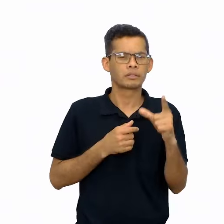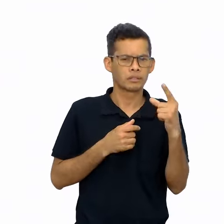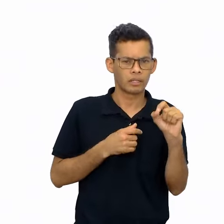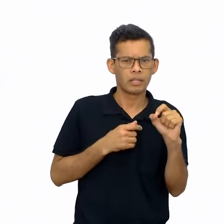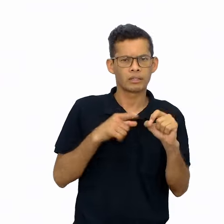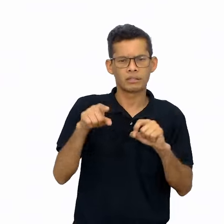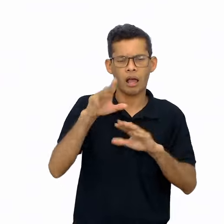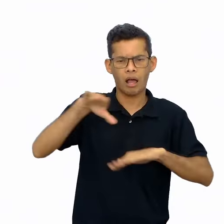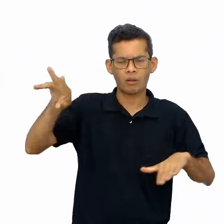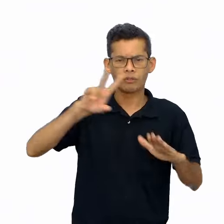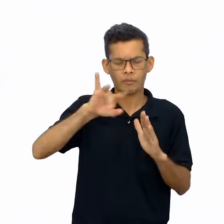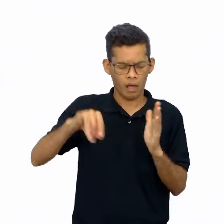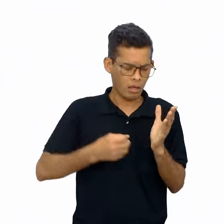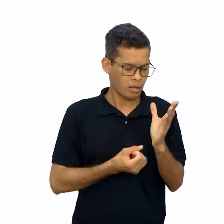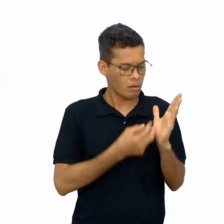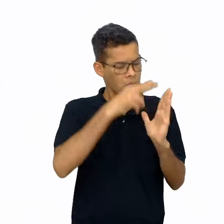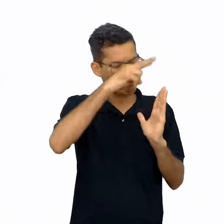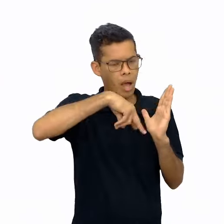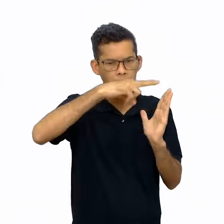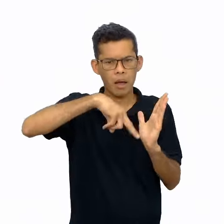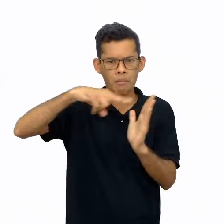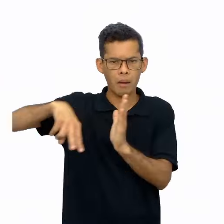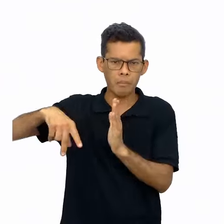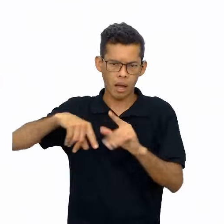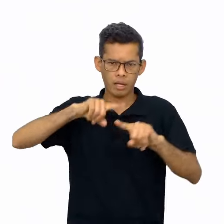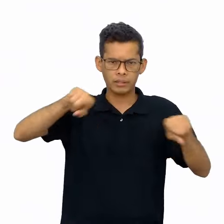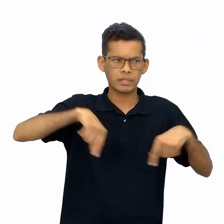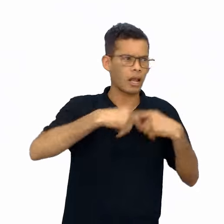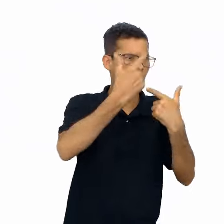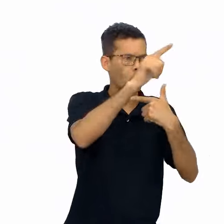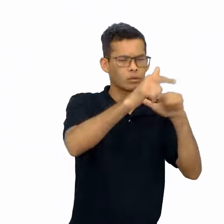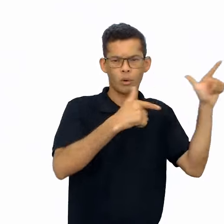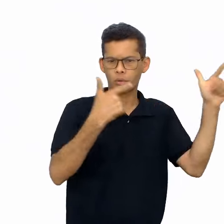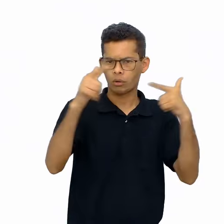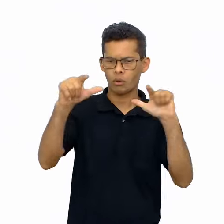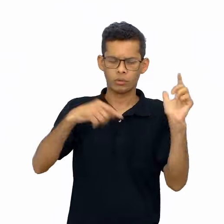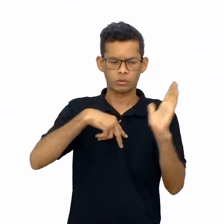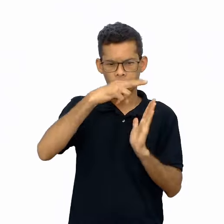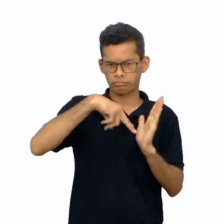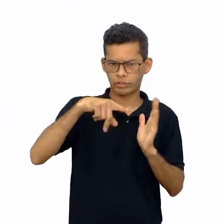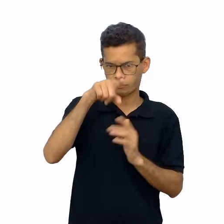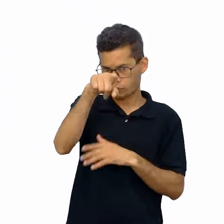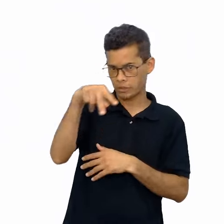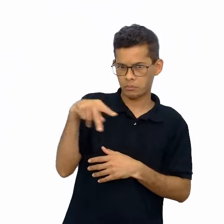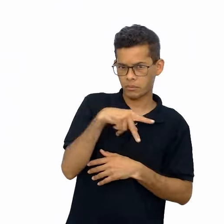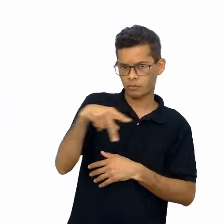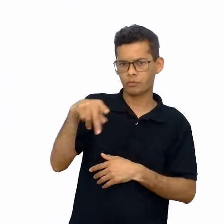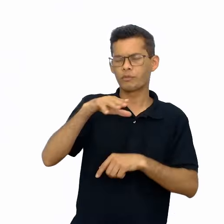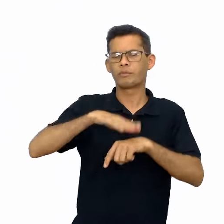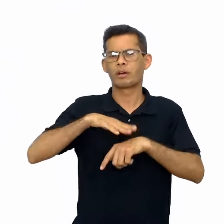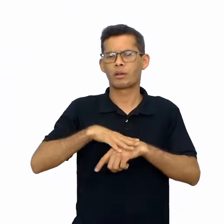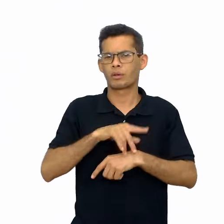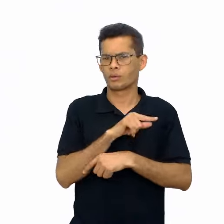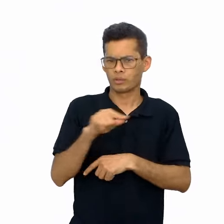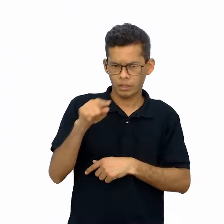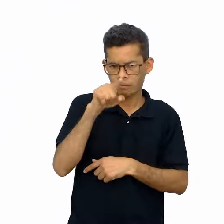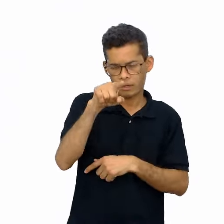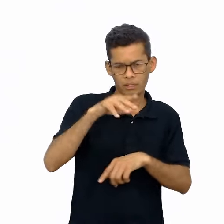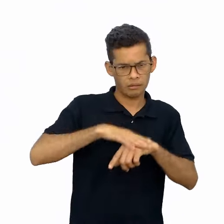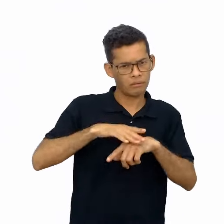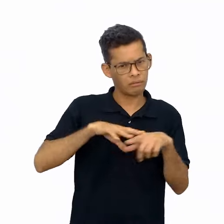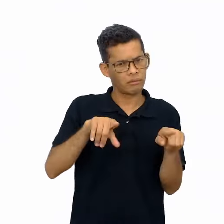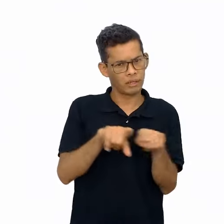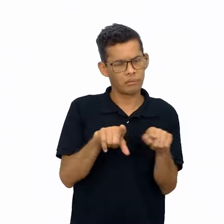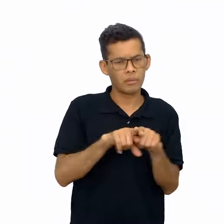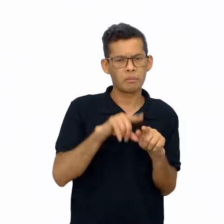alta o ponto que produziram para as outras turmas da escola. E você, professor, professora, pode fazer uma leitura, a